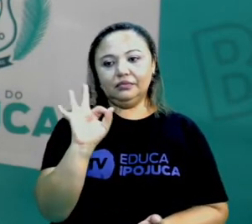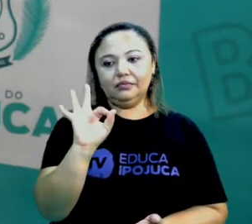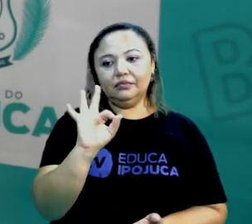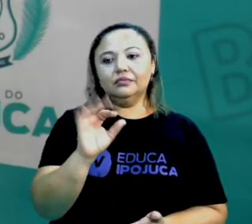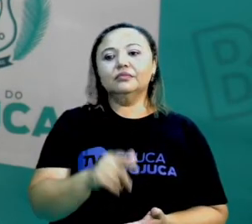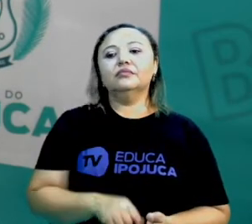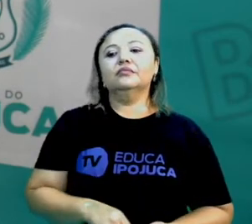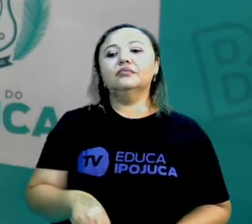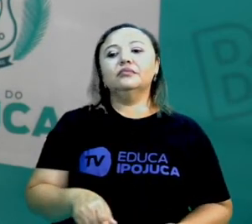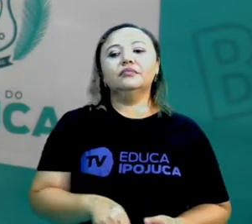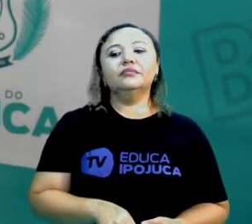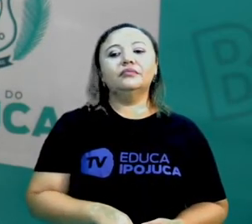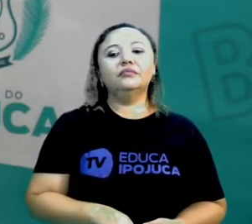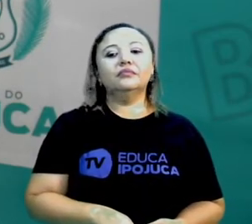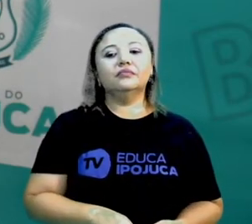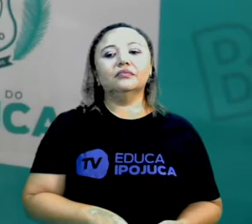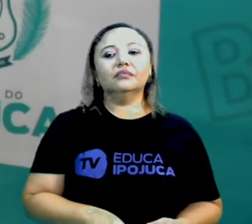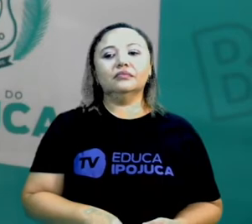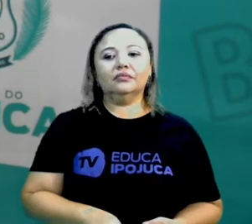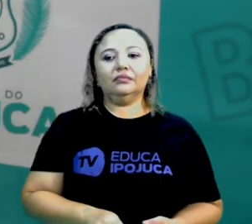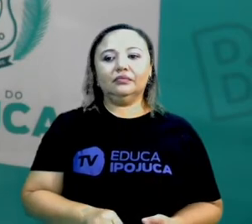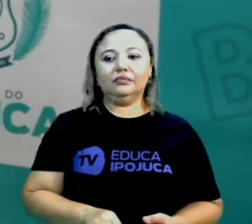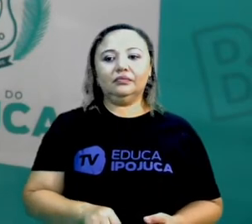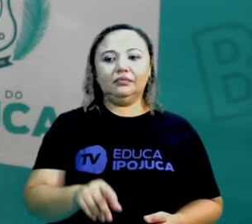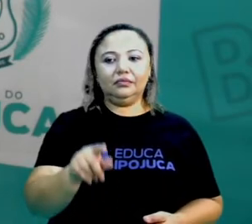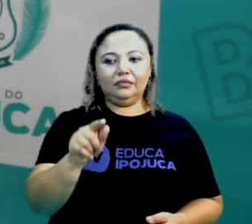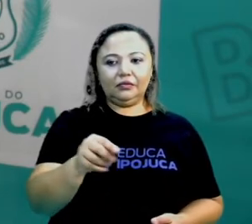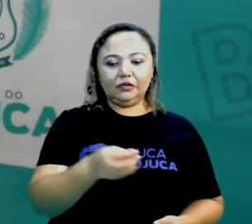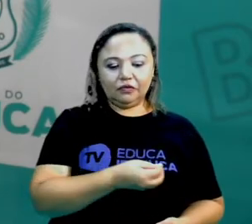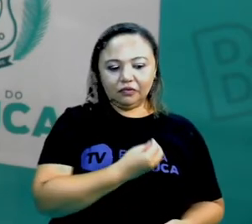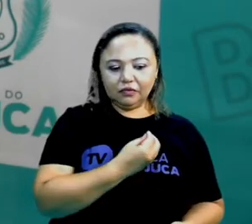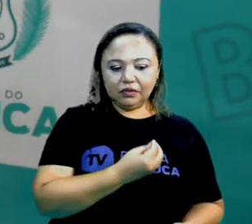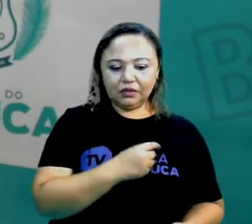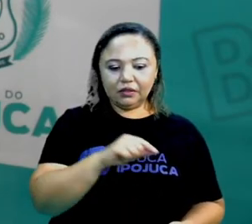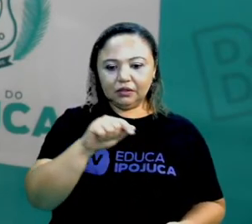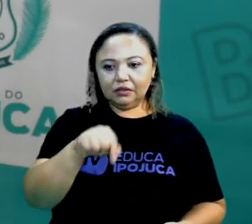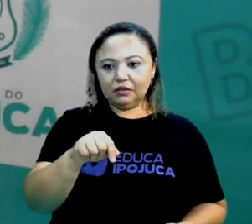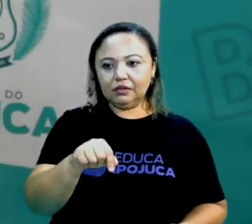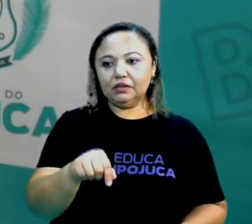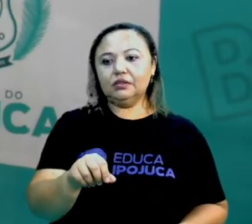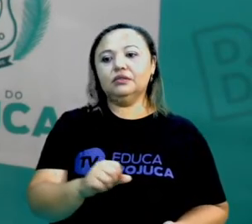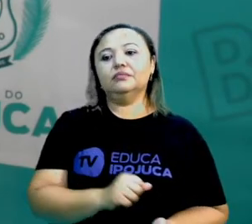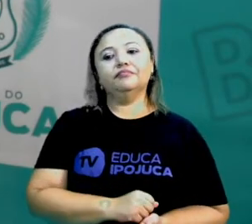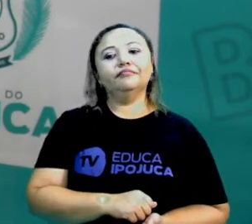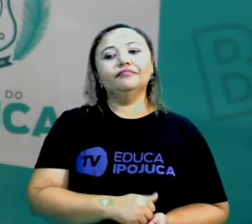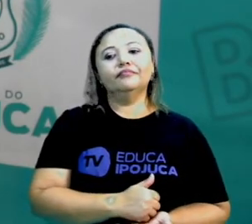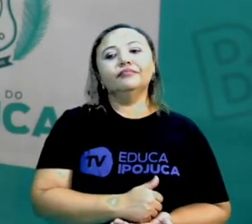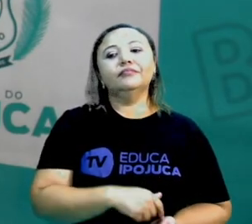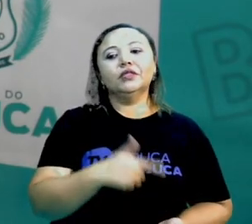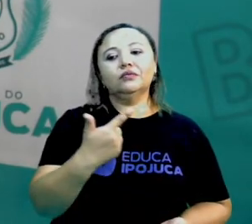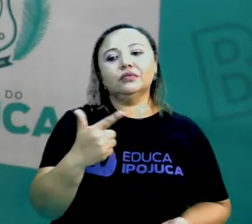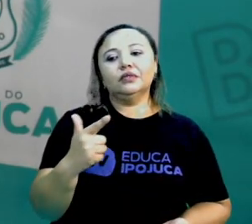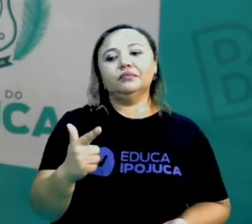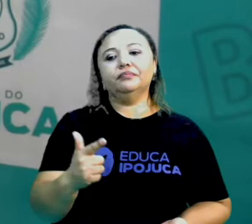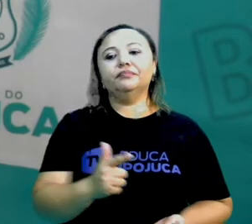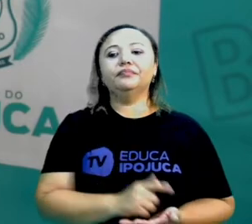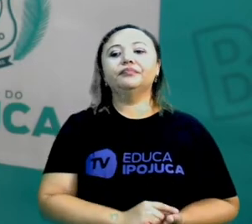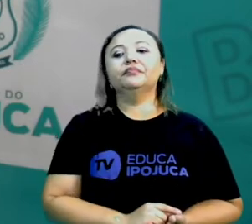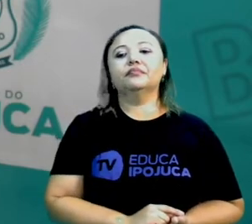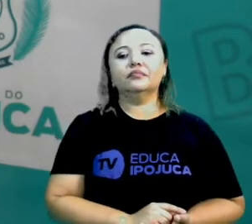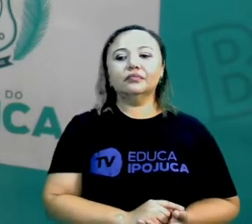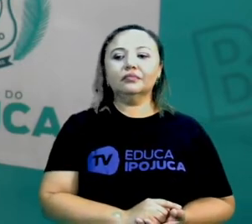existir vida nenhuma na Terra. É bem lembrado que aqui no nosso planeta Terra